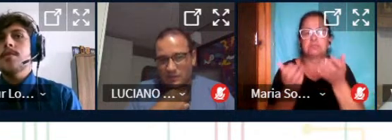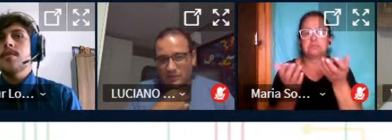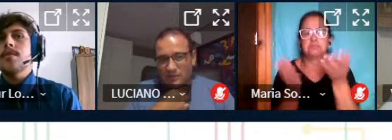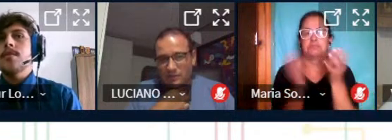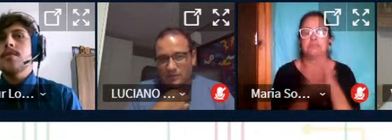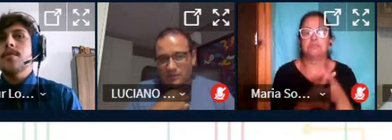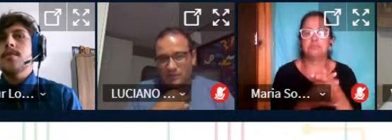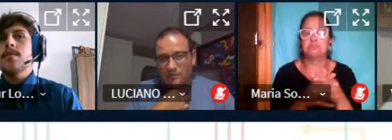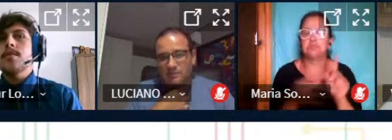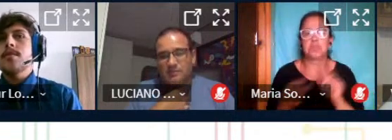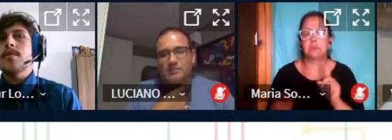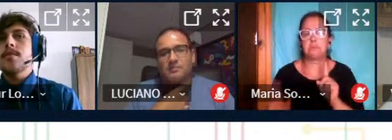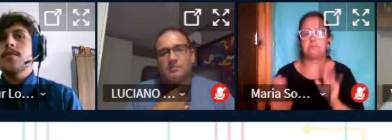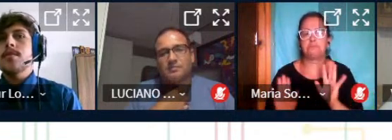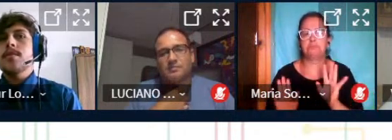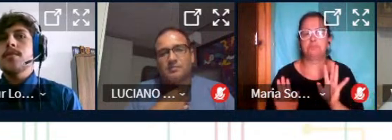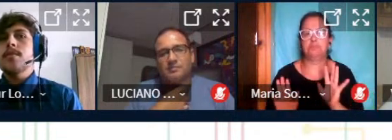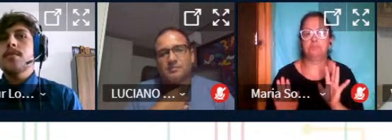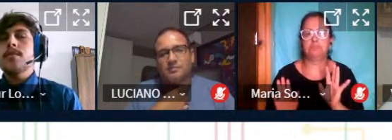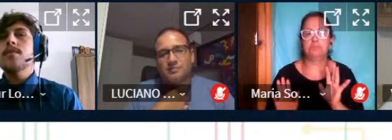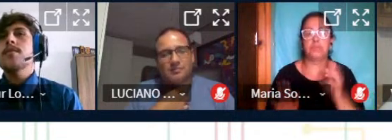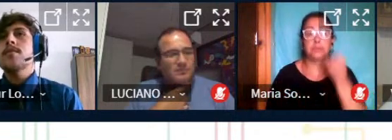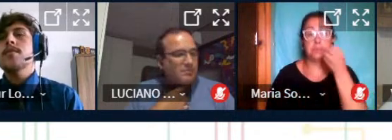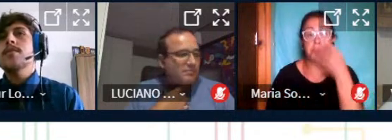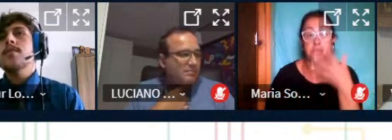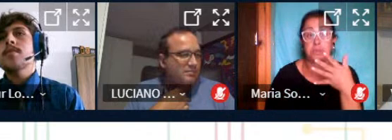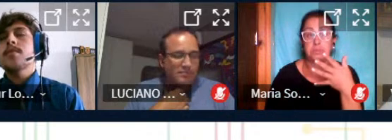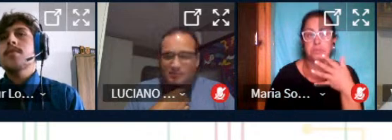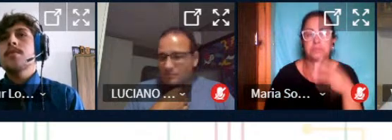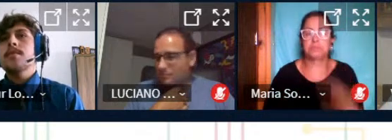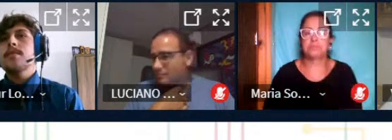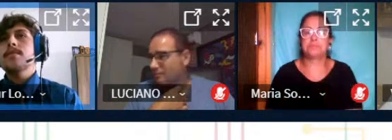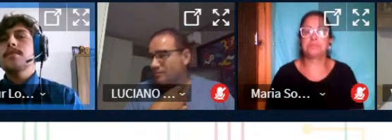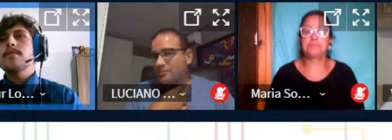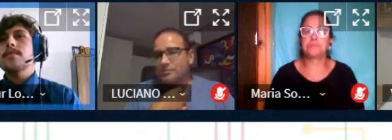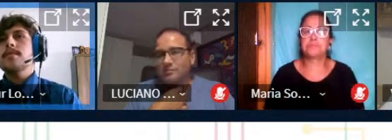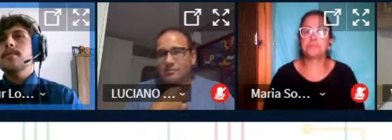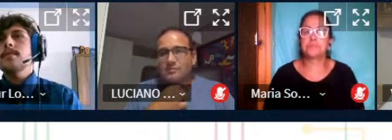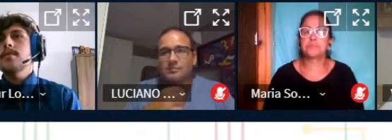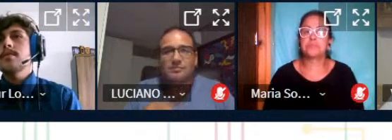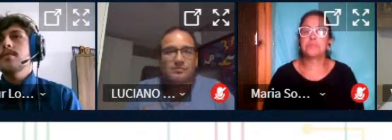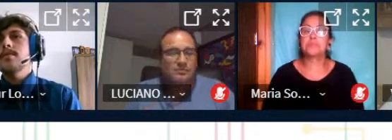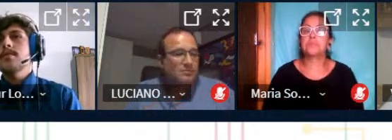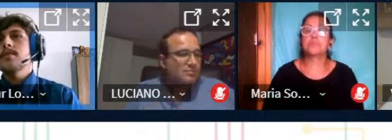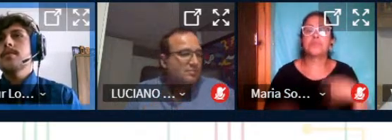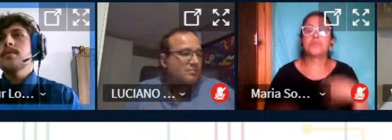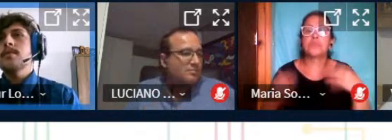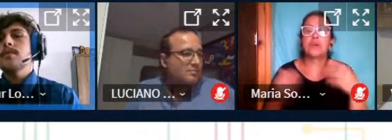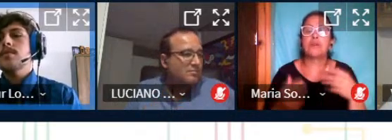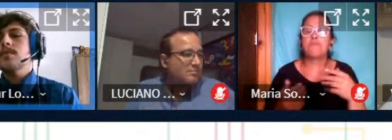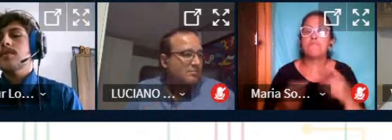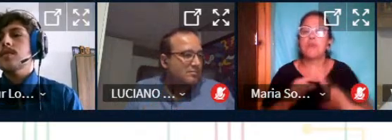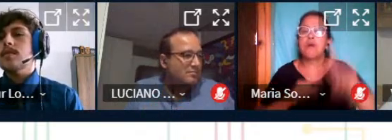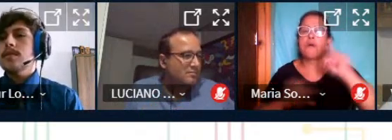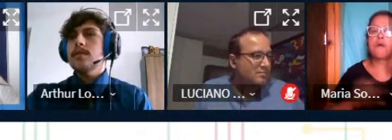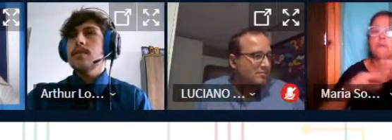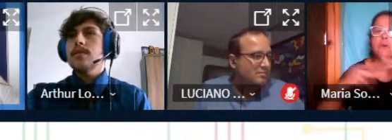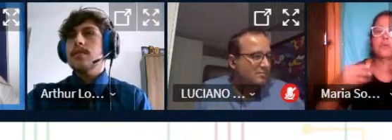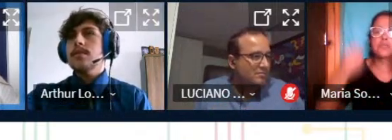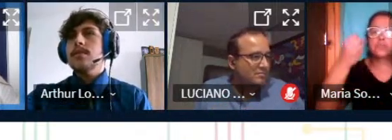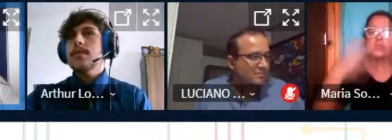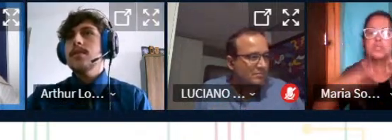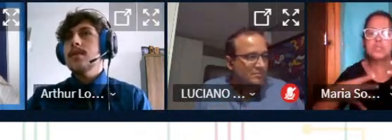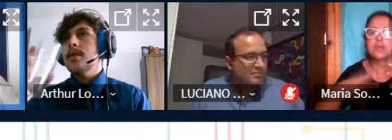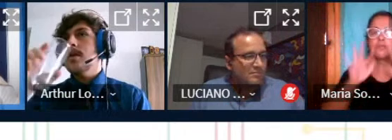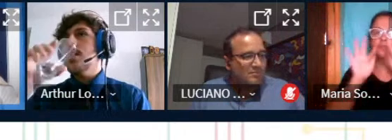não? bom então Luciano alguma mensagem de despedida porque vamos